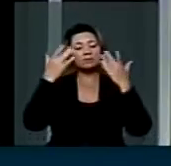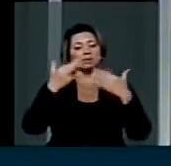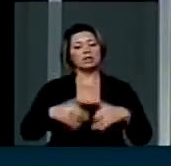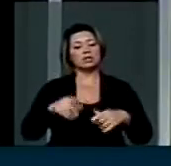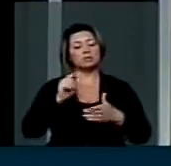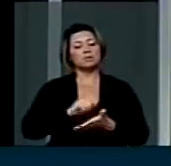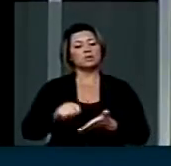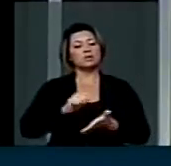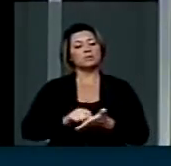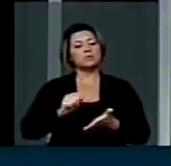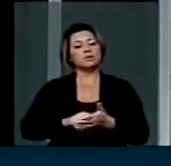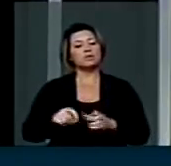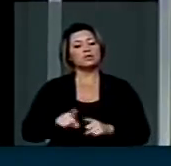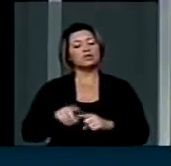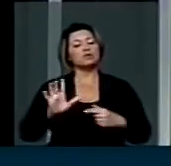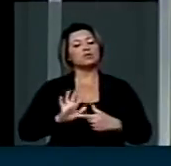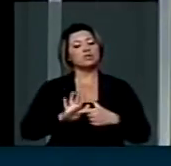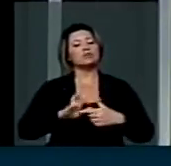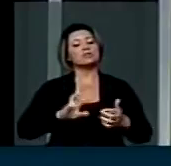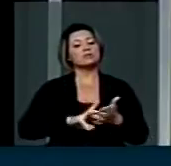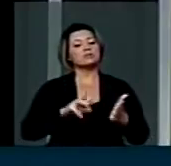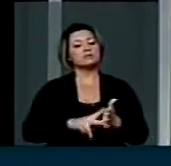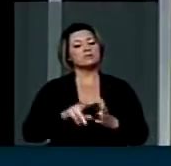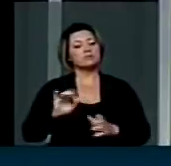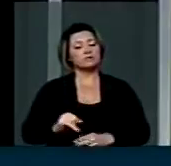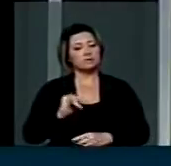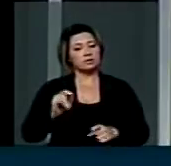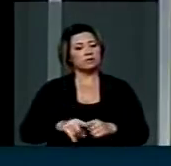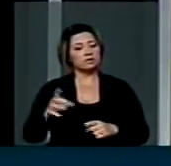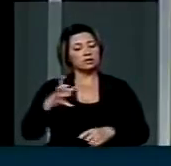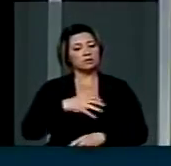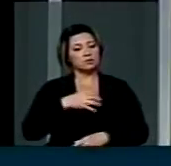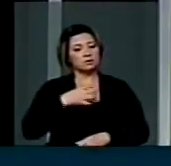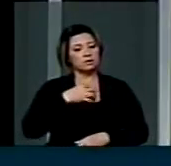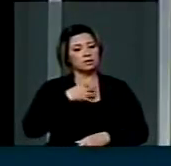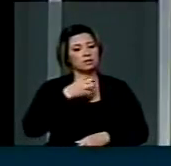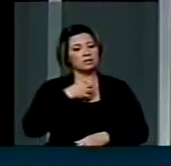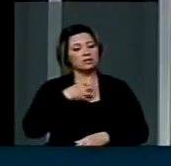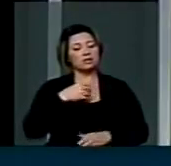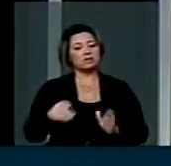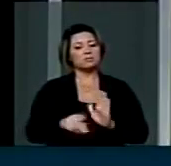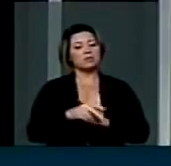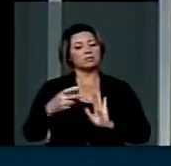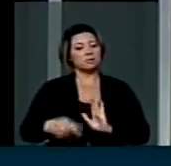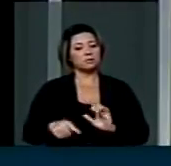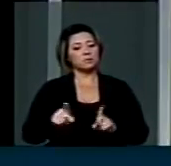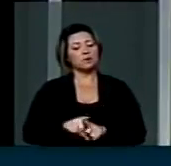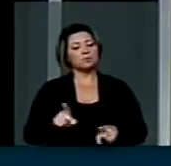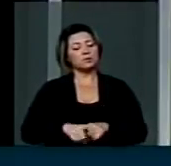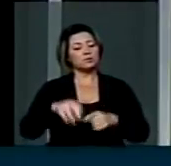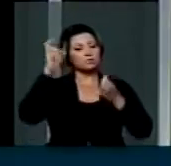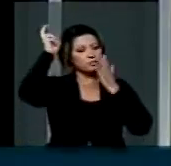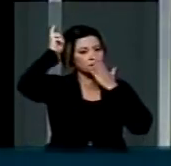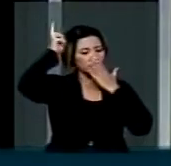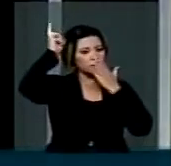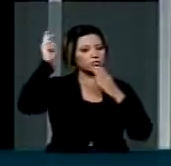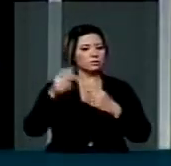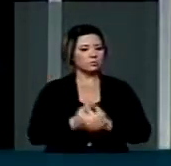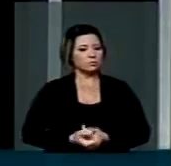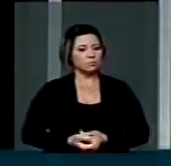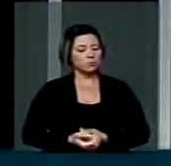o que significa, deputada João Moraes, o sentimento de pertencimento dos índios, onde